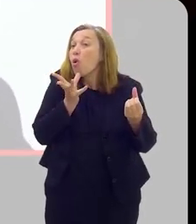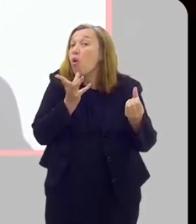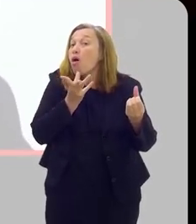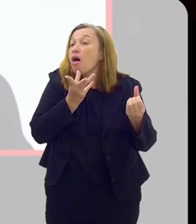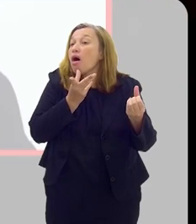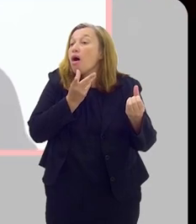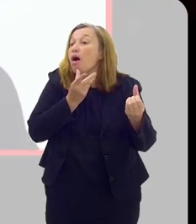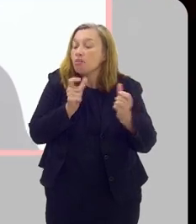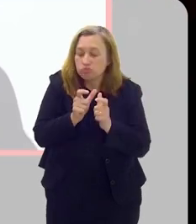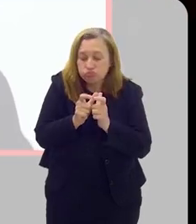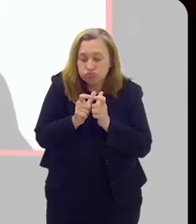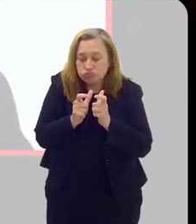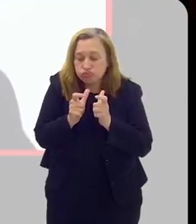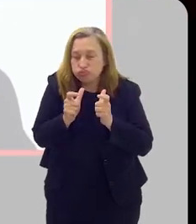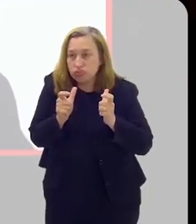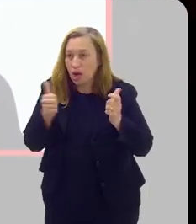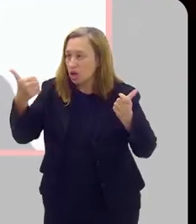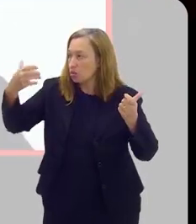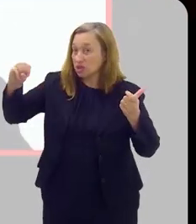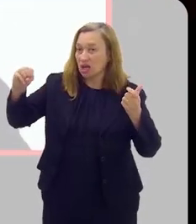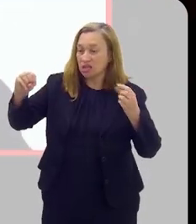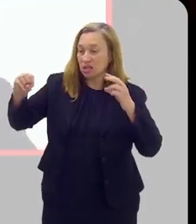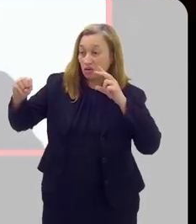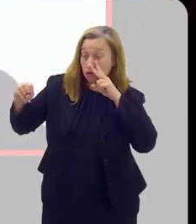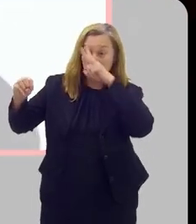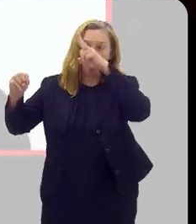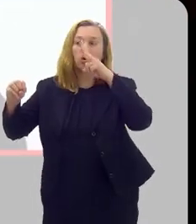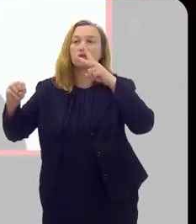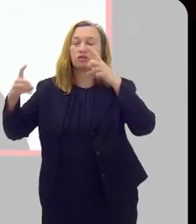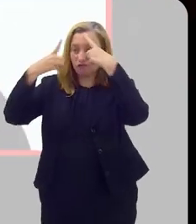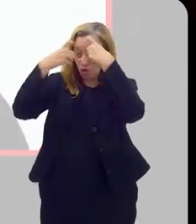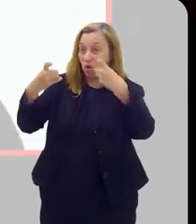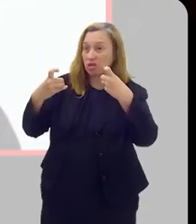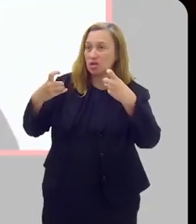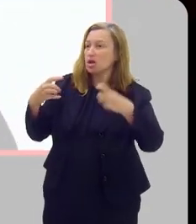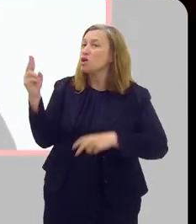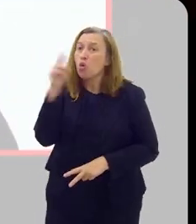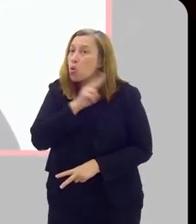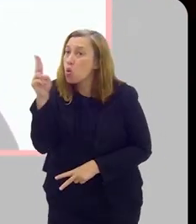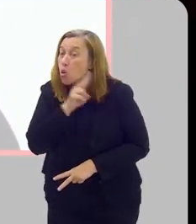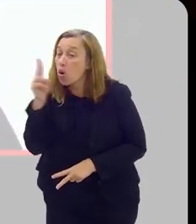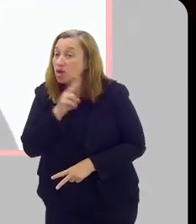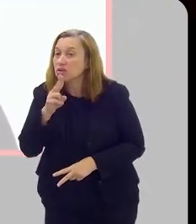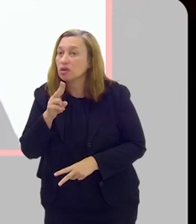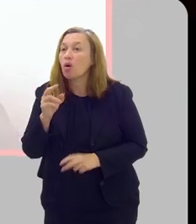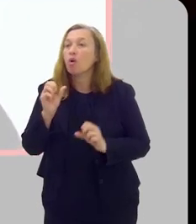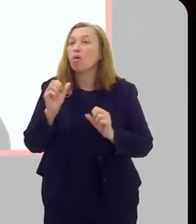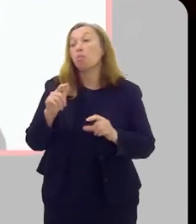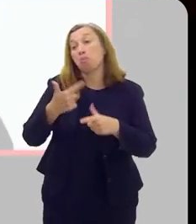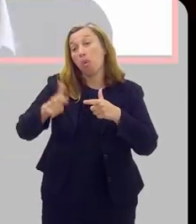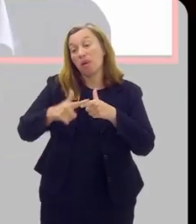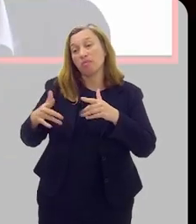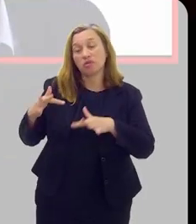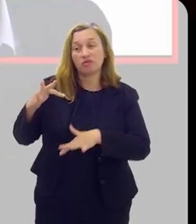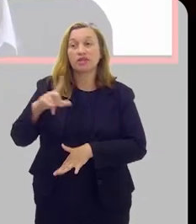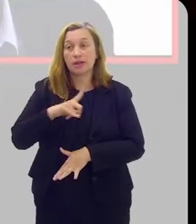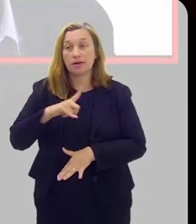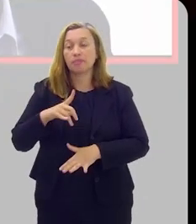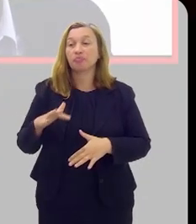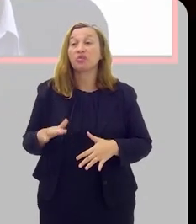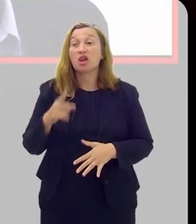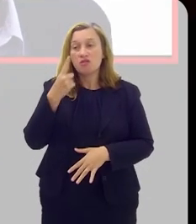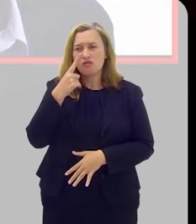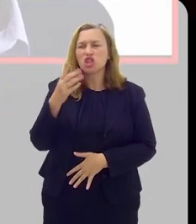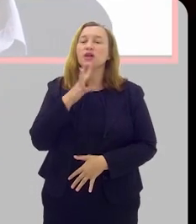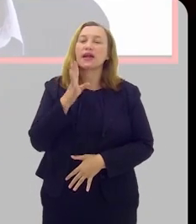vai demorar mais pra crescer. E o 10 é a forma mais agressiva, é aquele que nós precisamos correr, porque senão rapidamente ele vai dar problema, né?